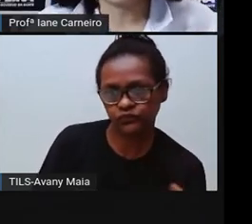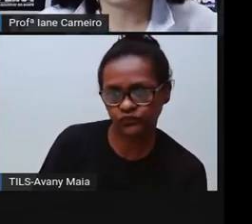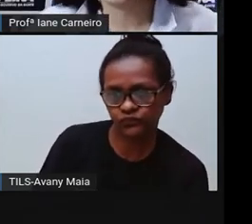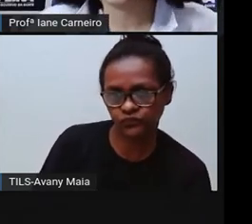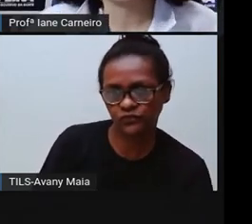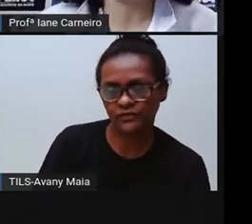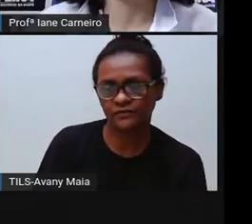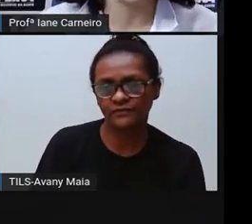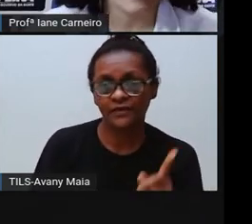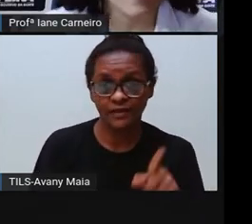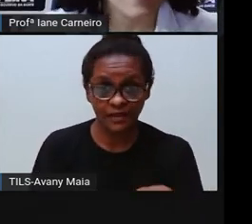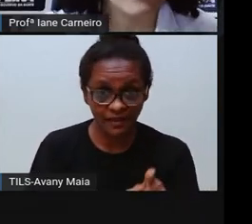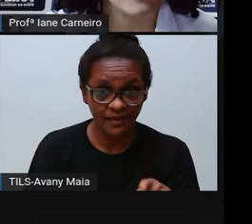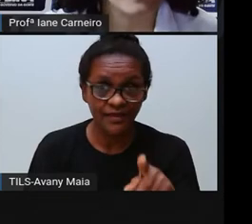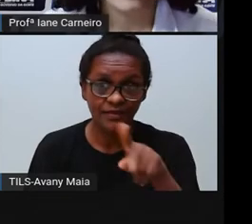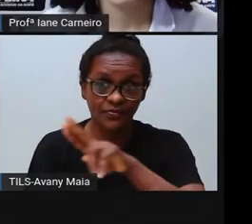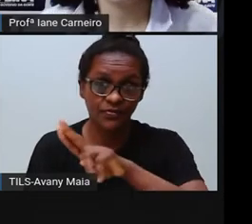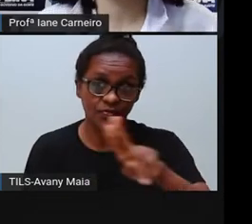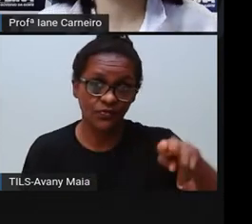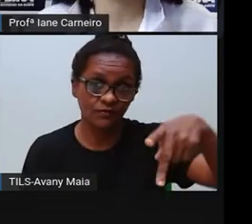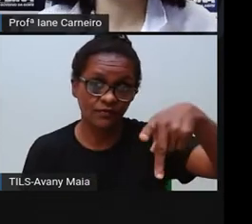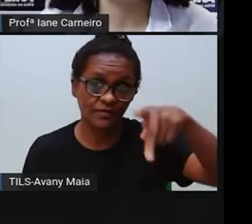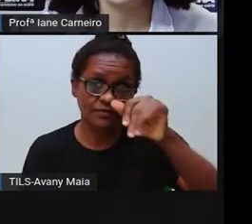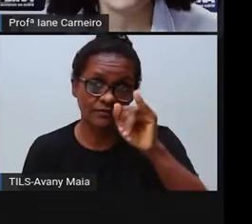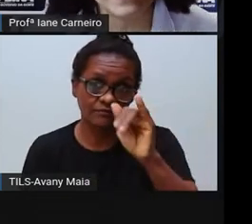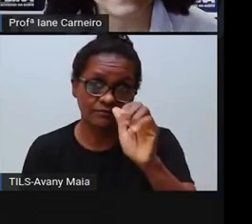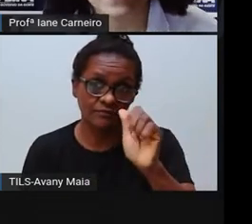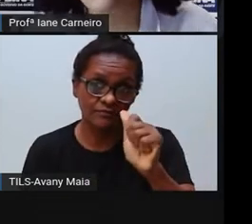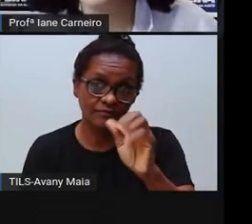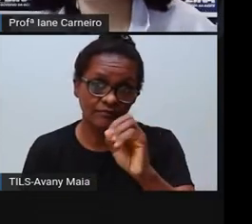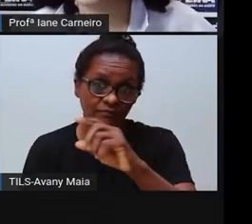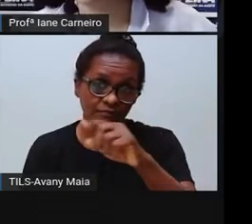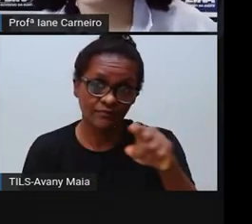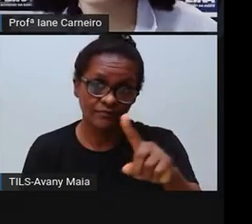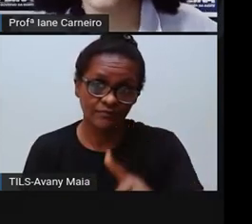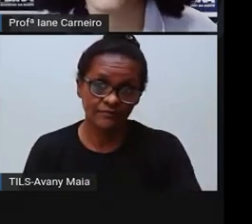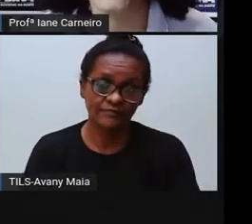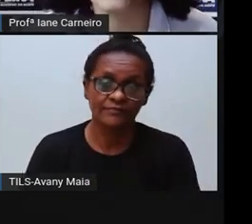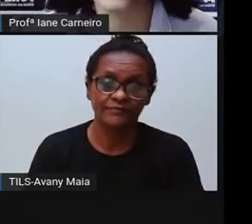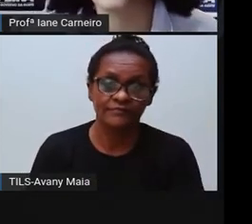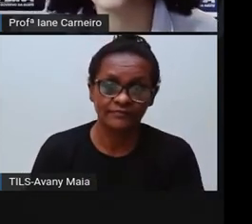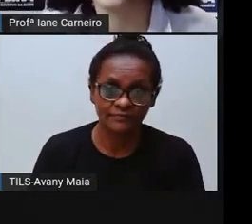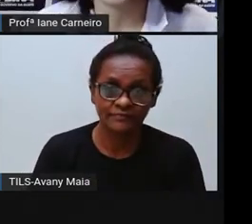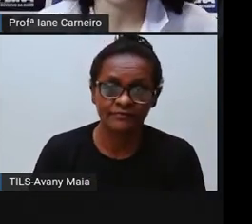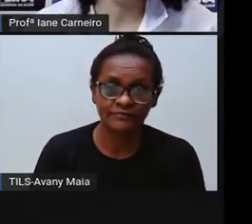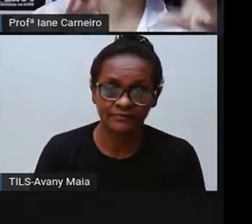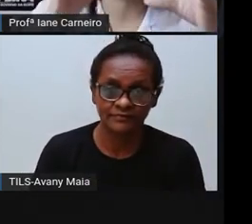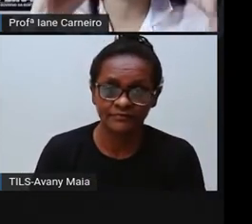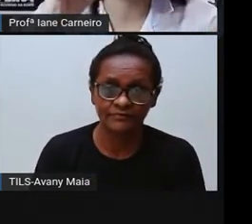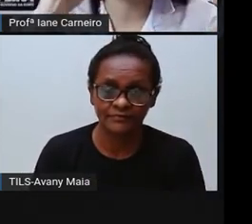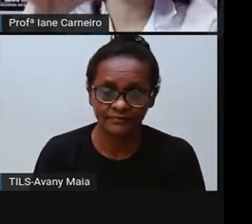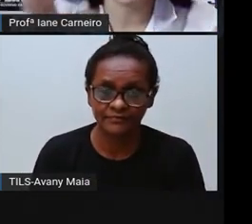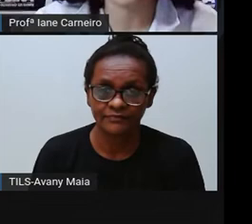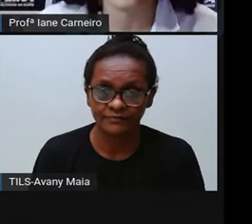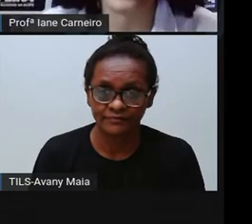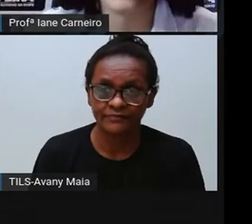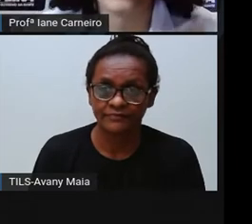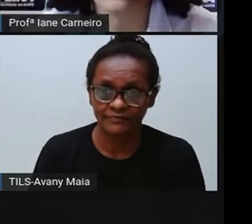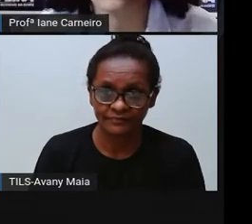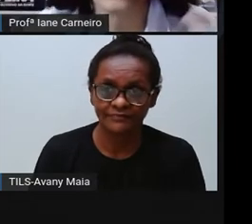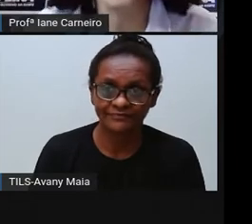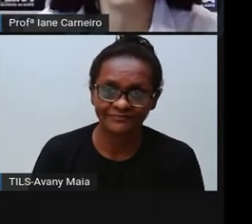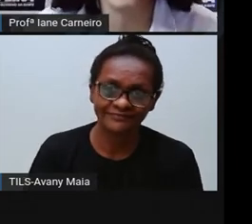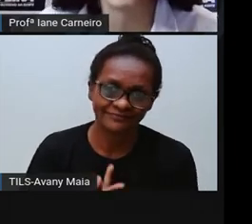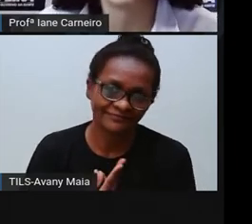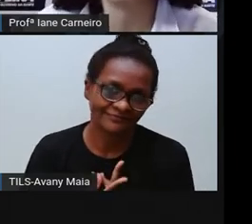tem o blade blade. Tem o spinner, né? Mas é a mesma coisa aqui. É o mesmo formato,